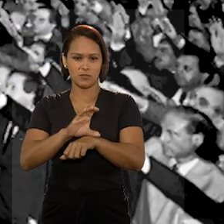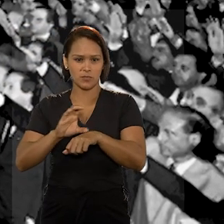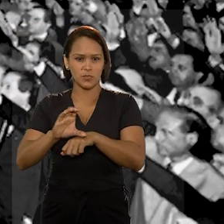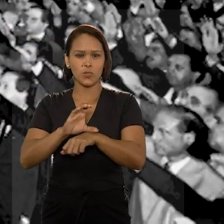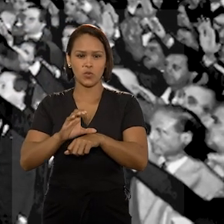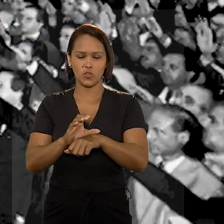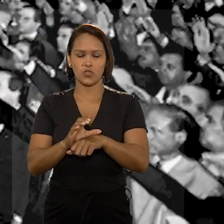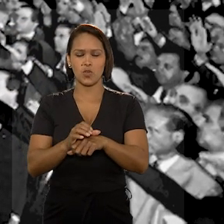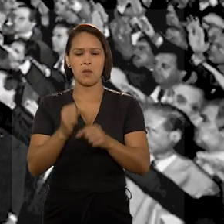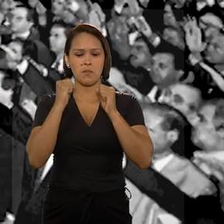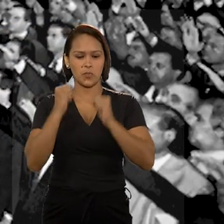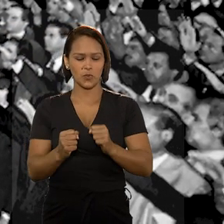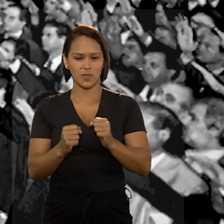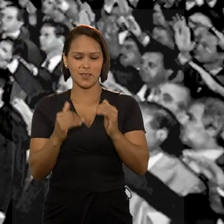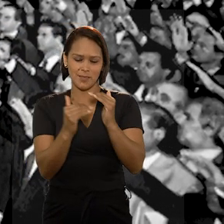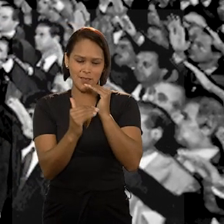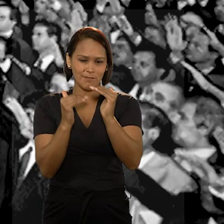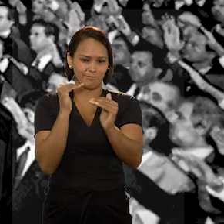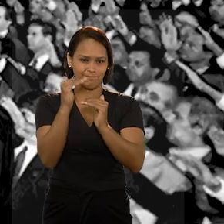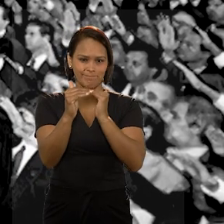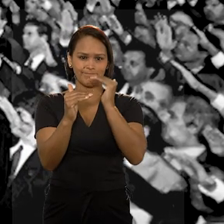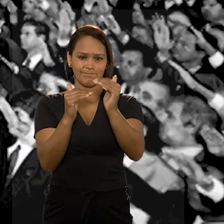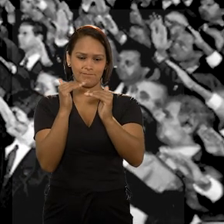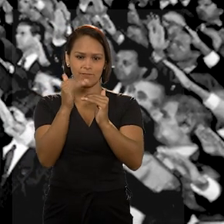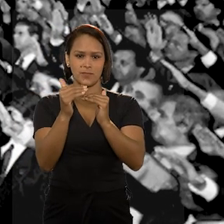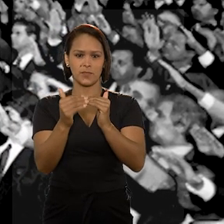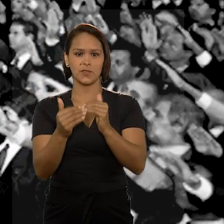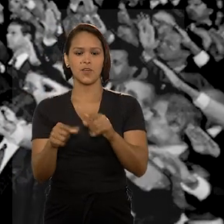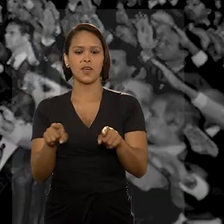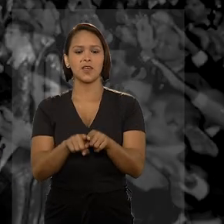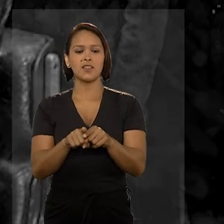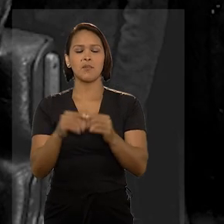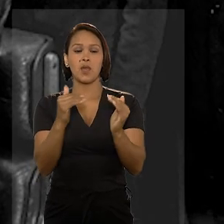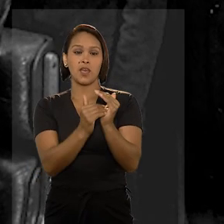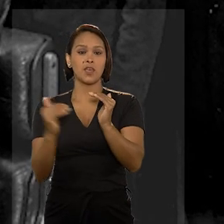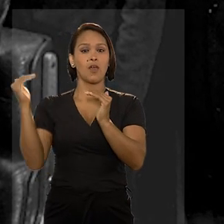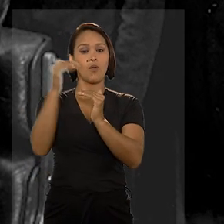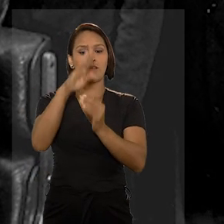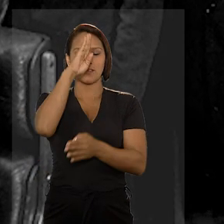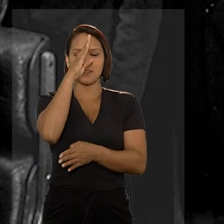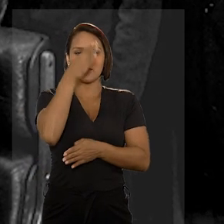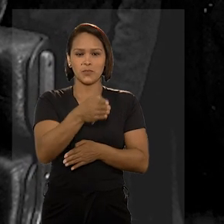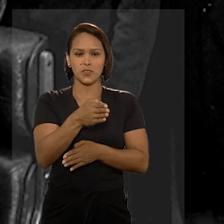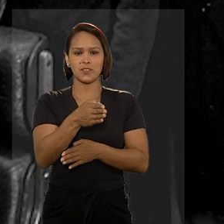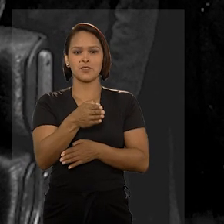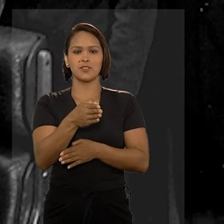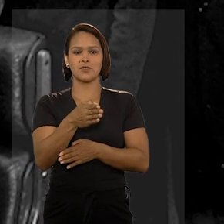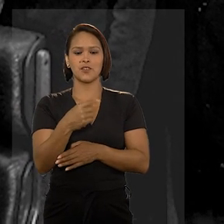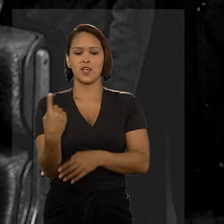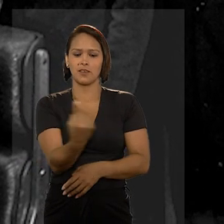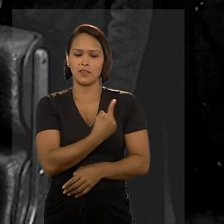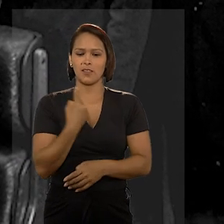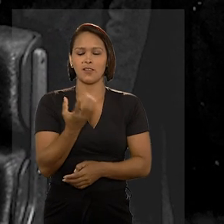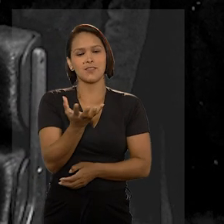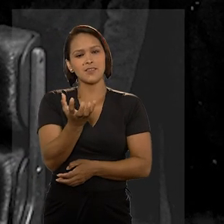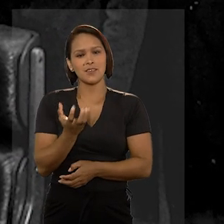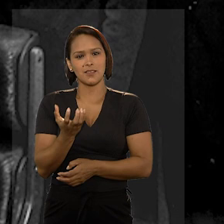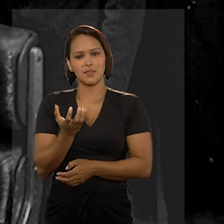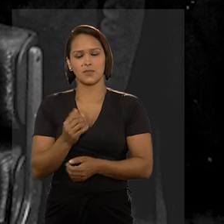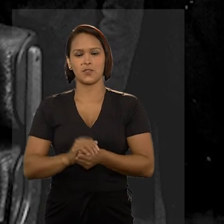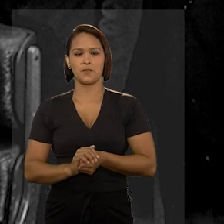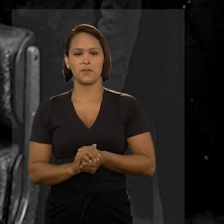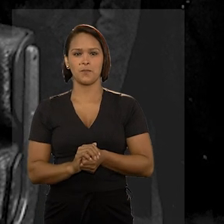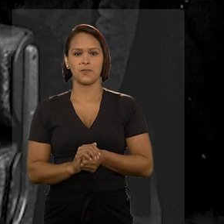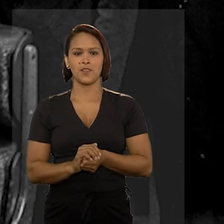constituída, pudesse ser construída e que alcançasse os objetivos que nós